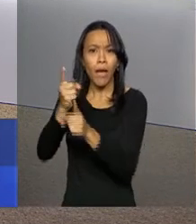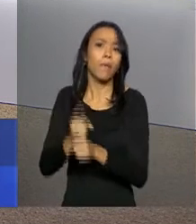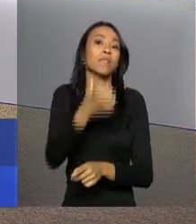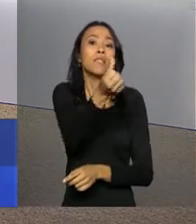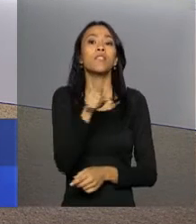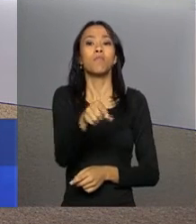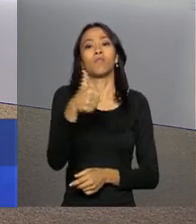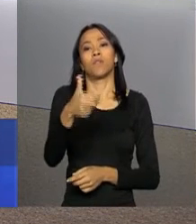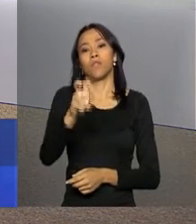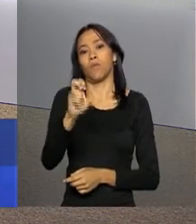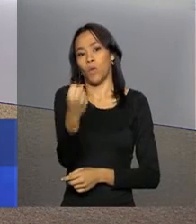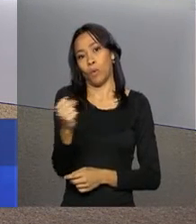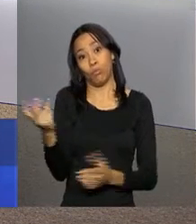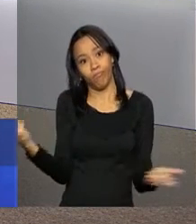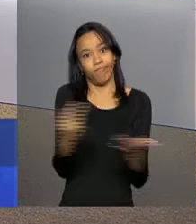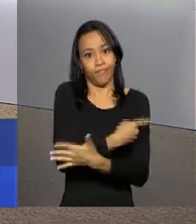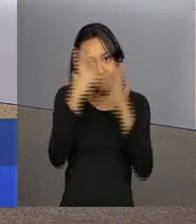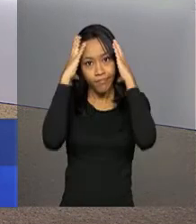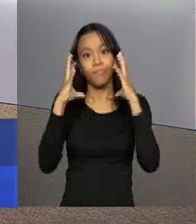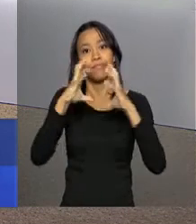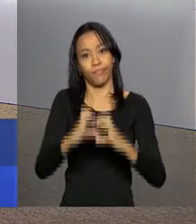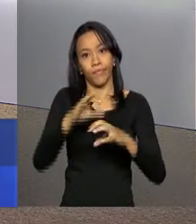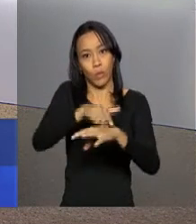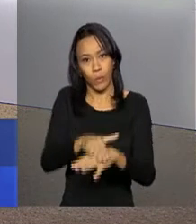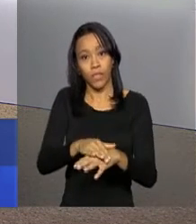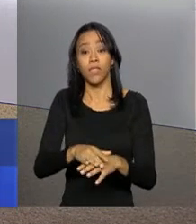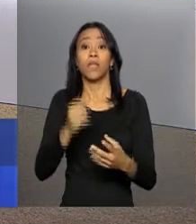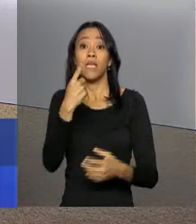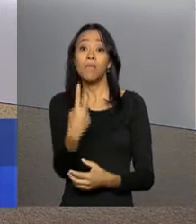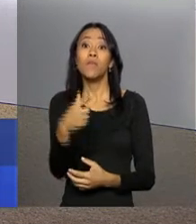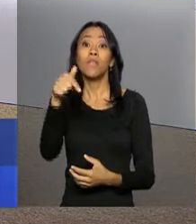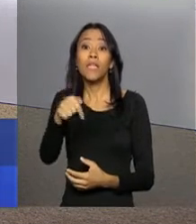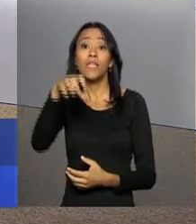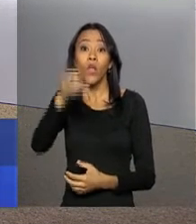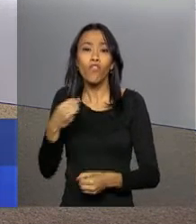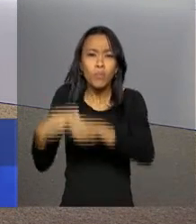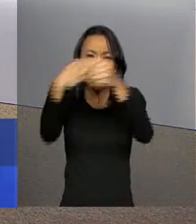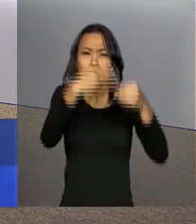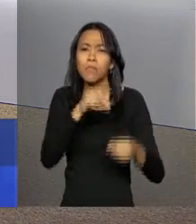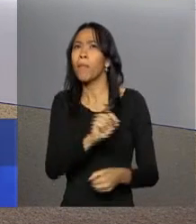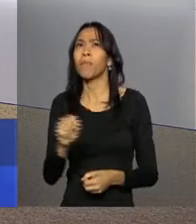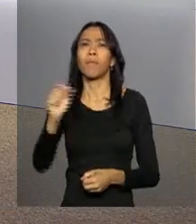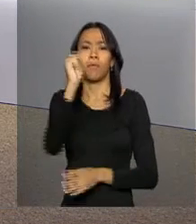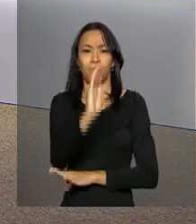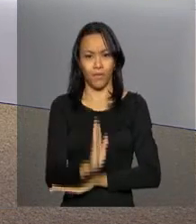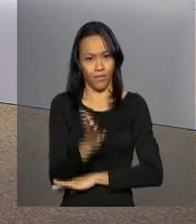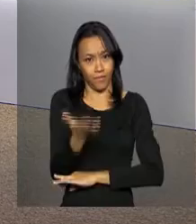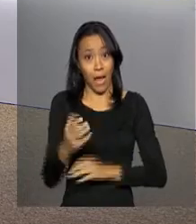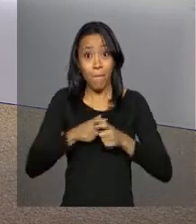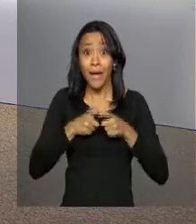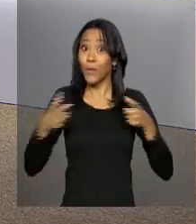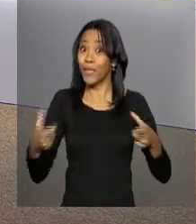6.158 casos suspeitos da doença em 1.179 municípios de todas as regiões do país, a